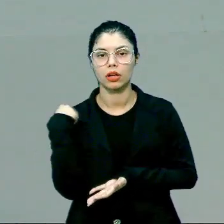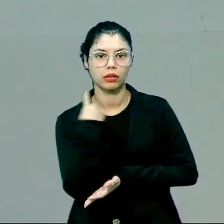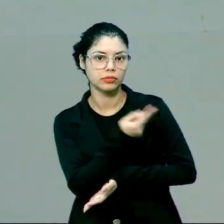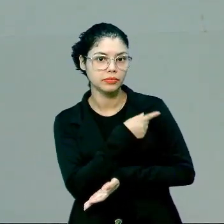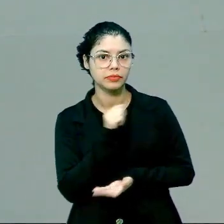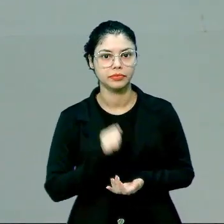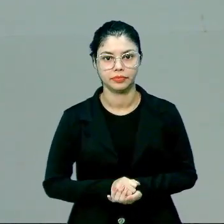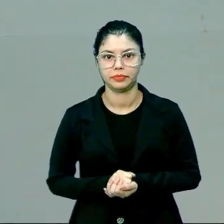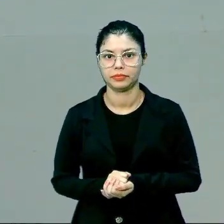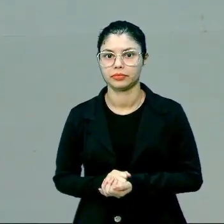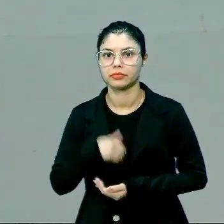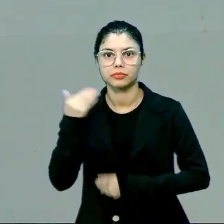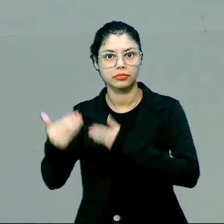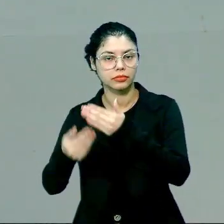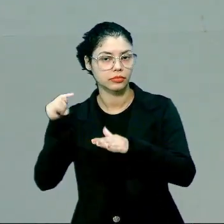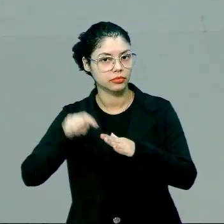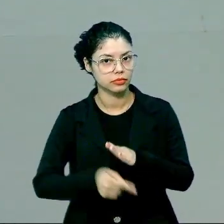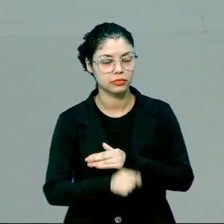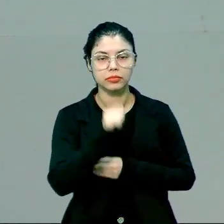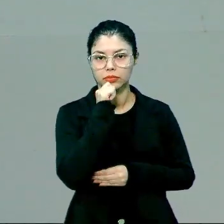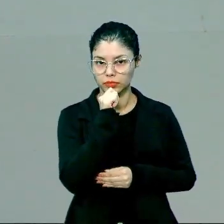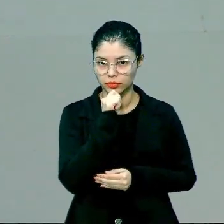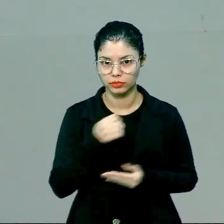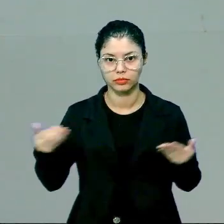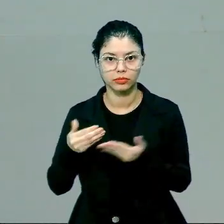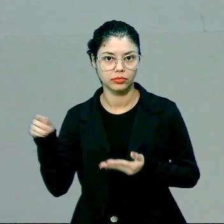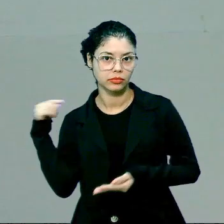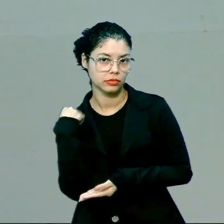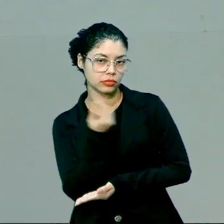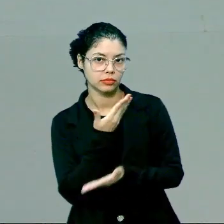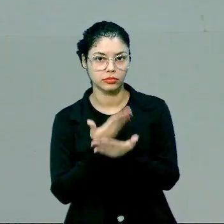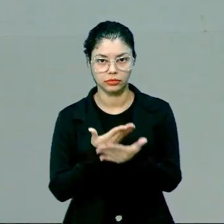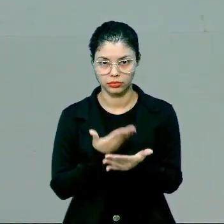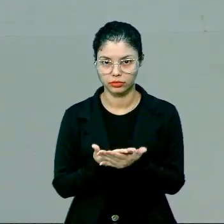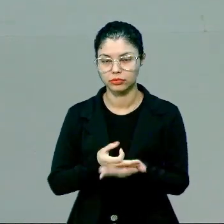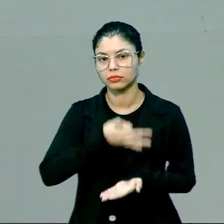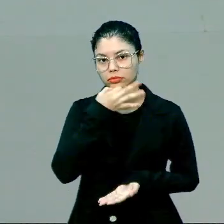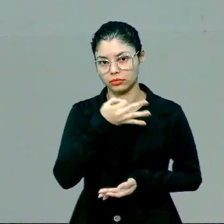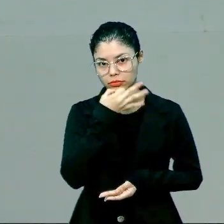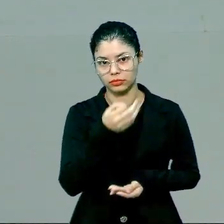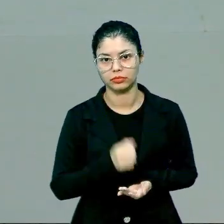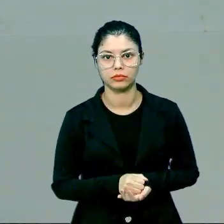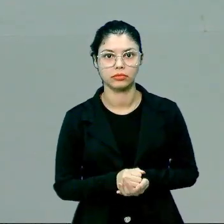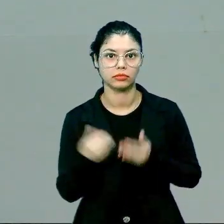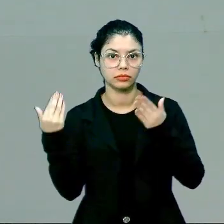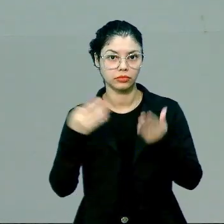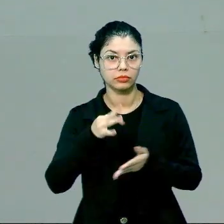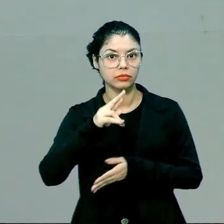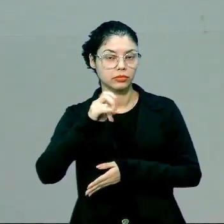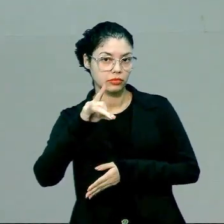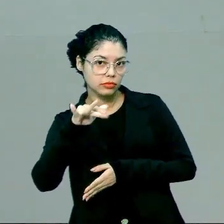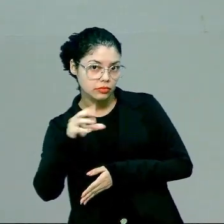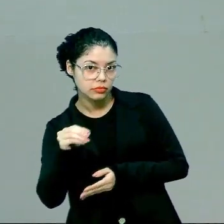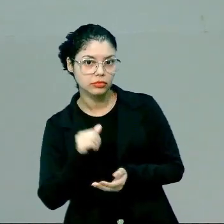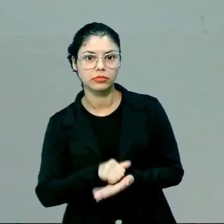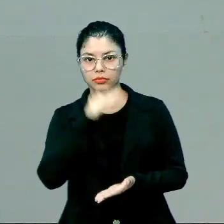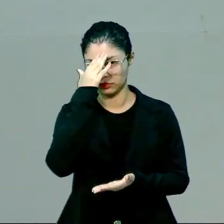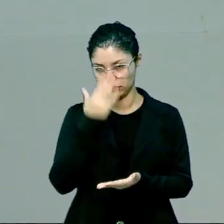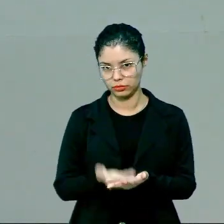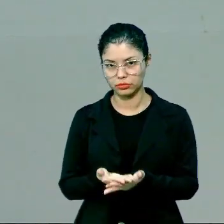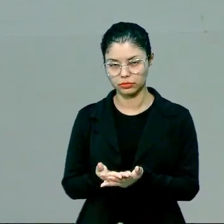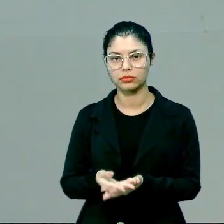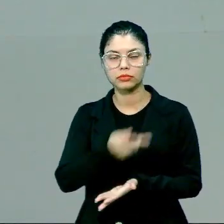empregamos dentro do desenvolvimento. E hoje nós estudaremos argumentos de princípio ou crença